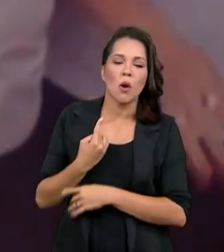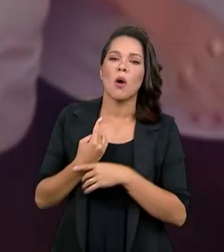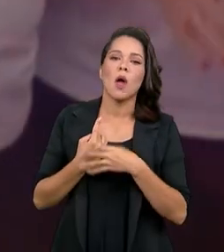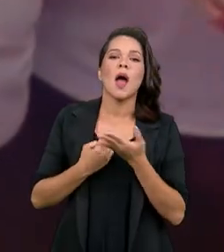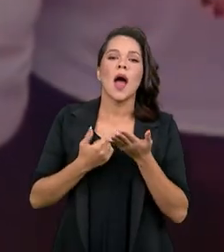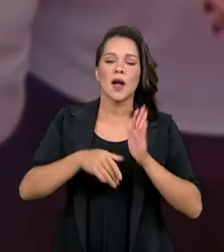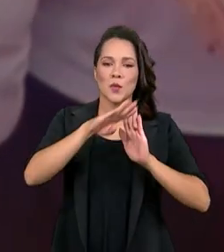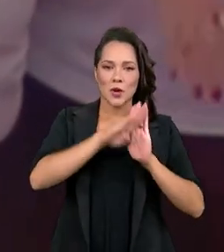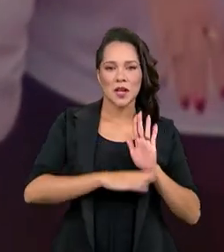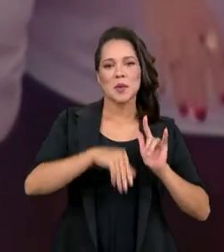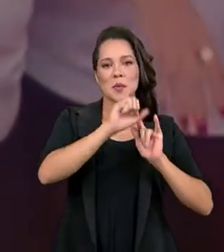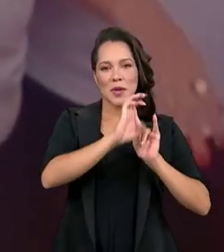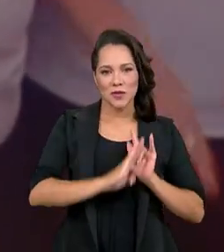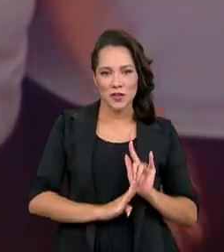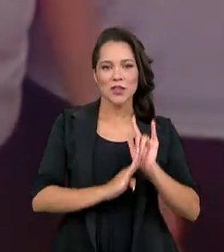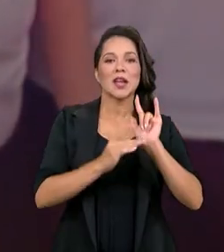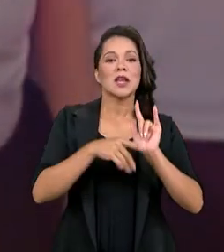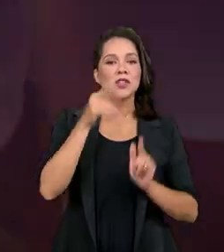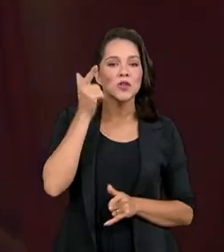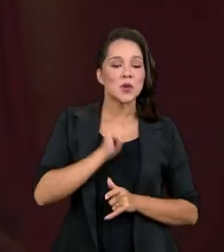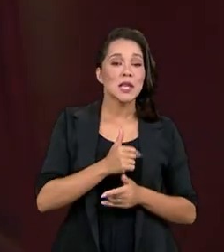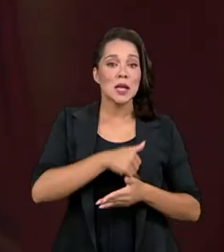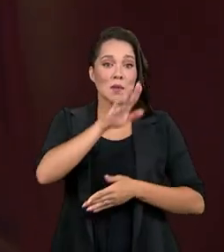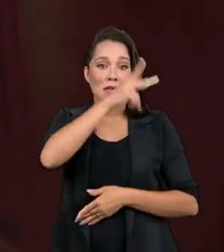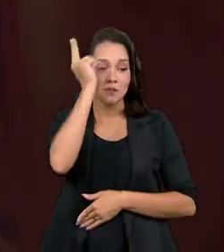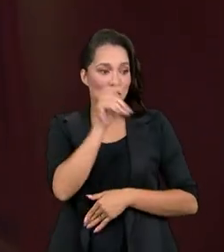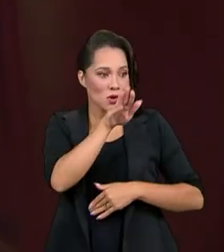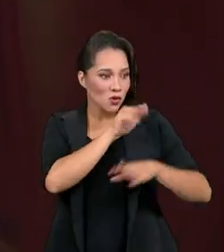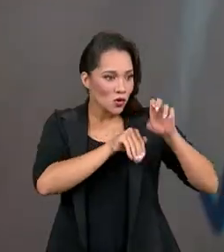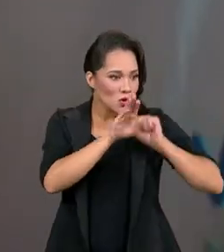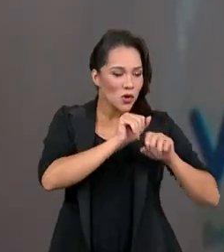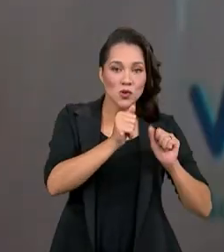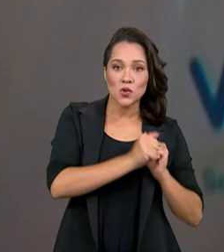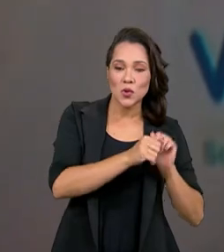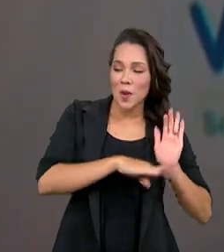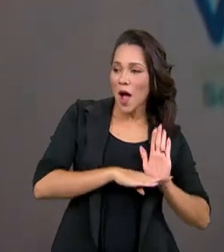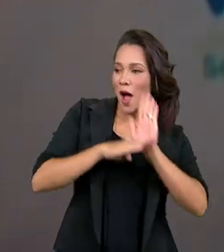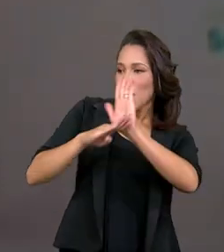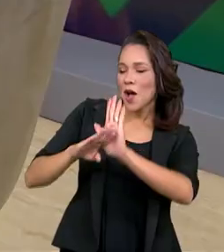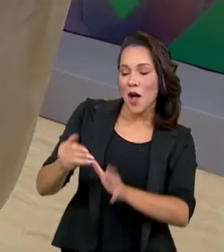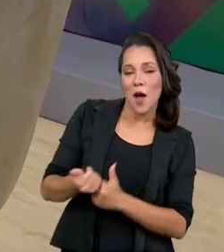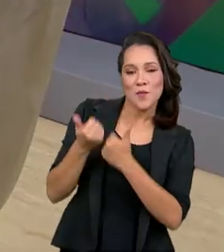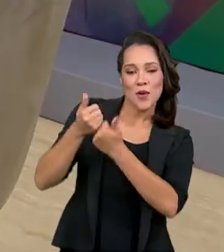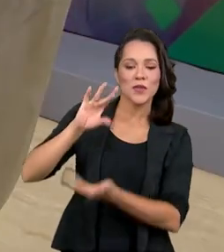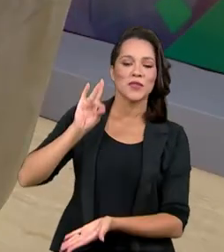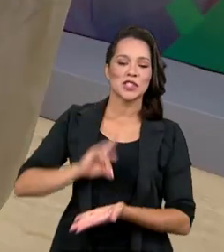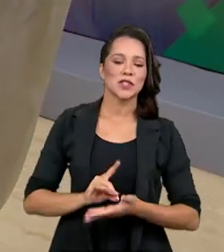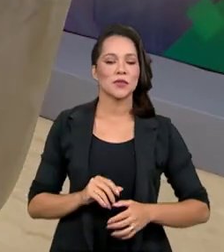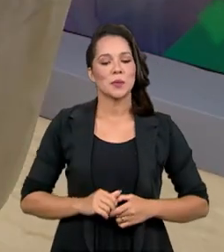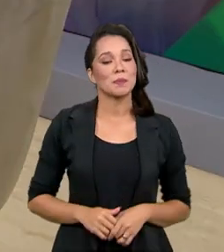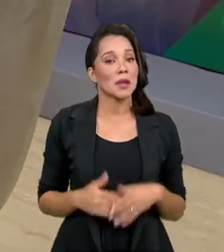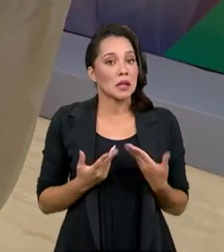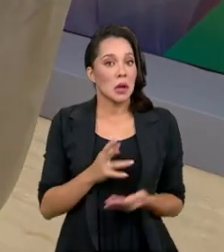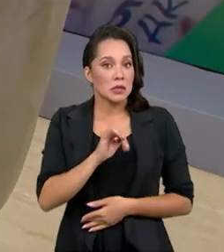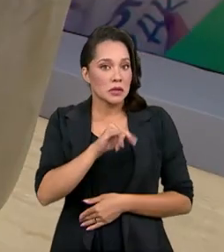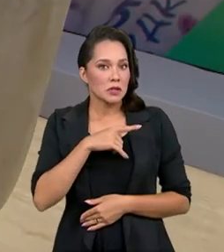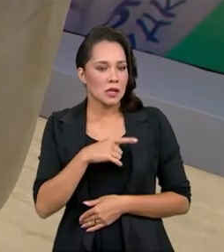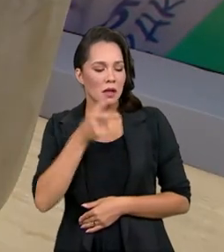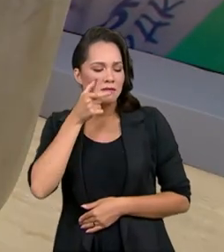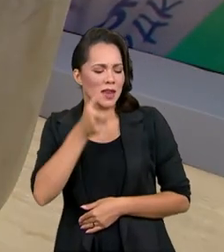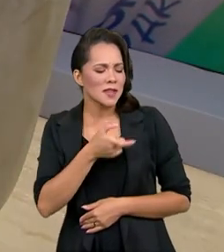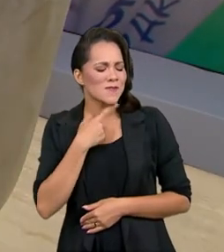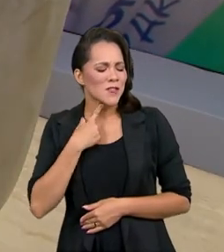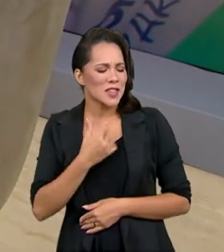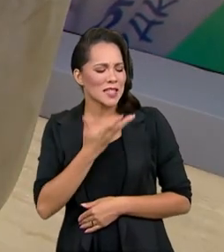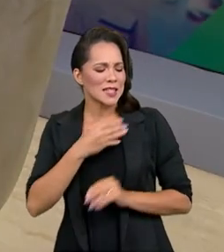através do programa a gente consegue unir mais pessoas para que a gente tenha leve um apoio efetivo. Ou se você tem intenção, a